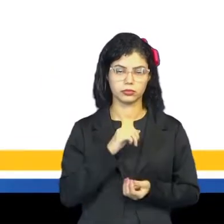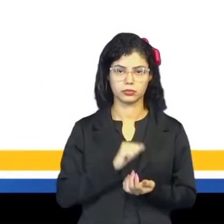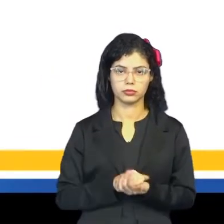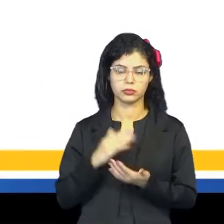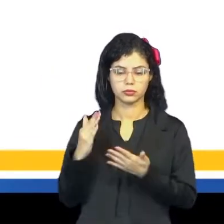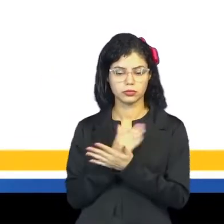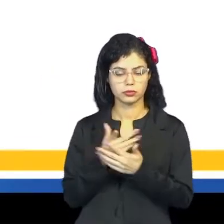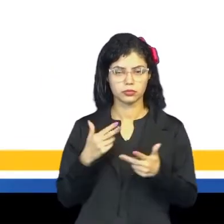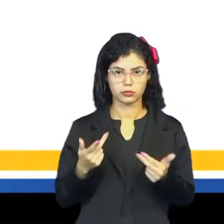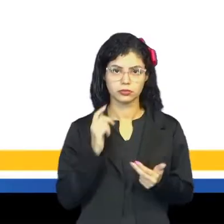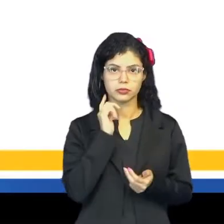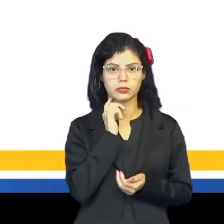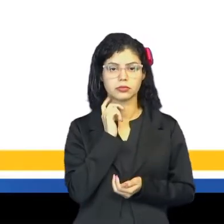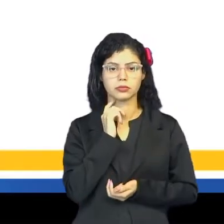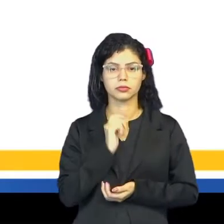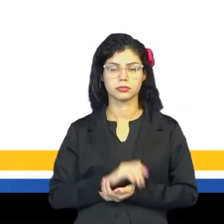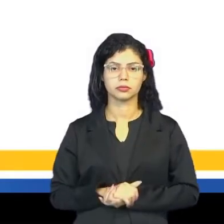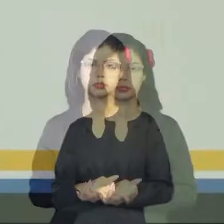litro de alguma coisa.